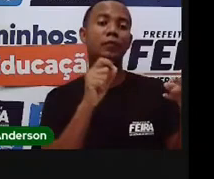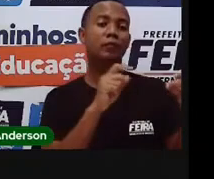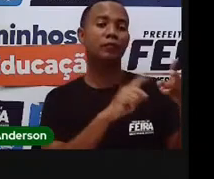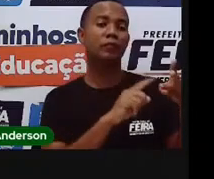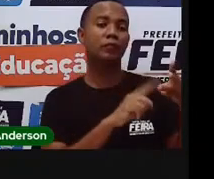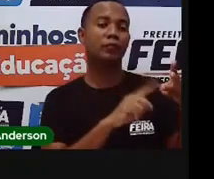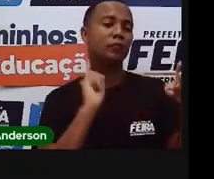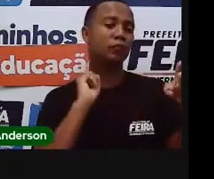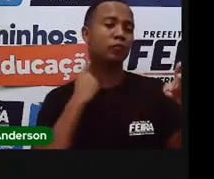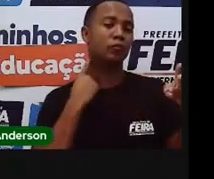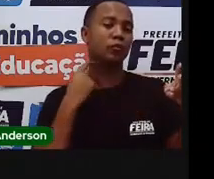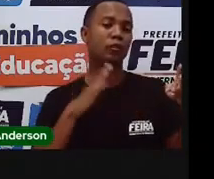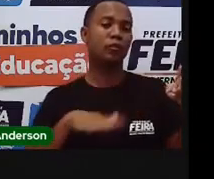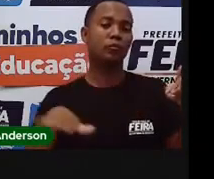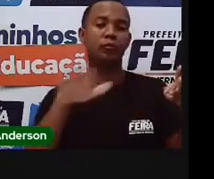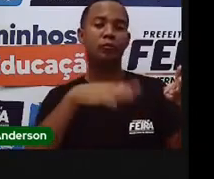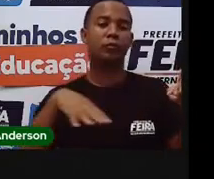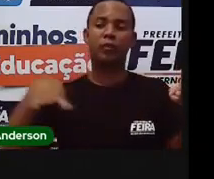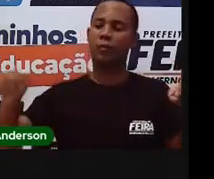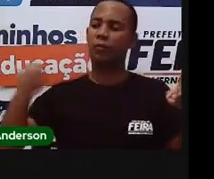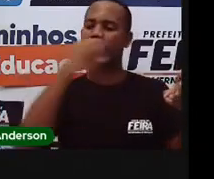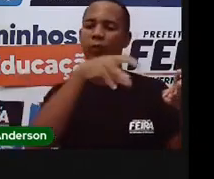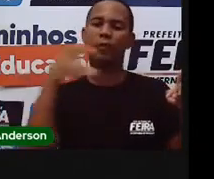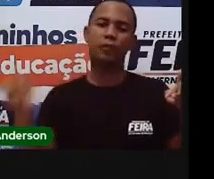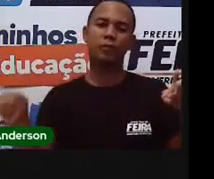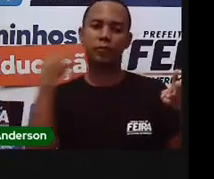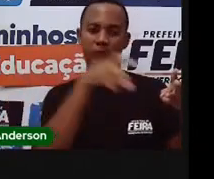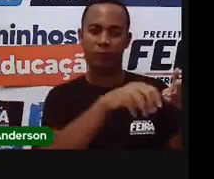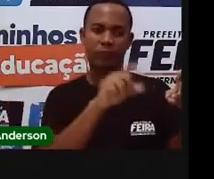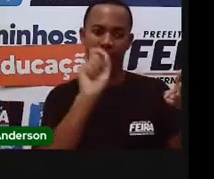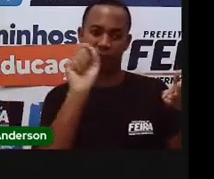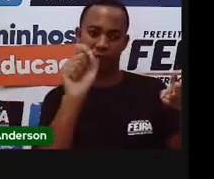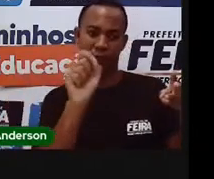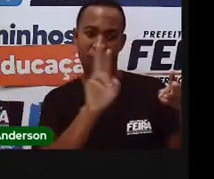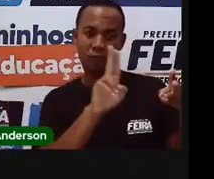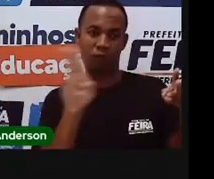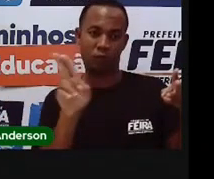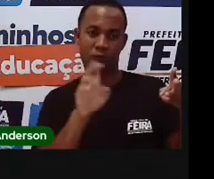de lixo. Quem é coleta o lixo? Será que é a Coelba?